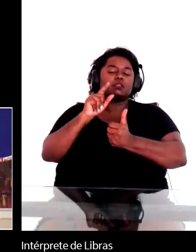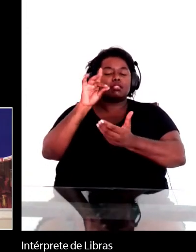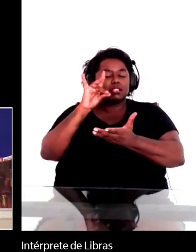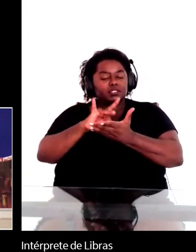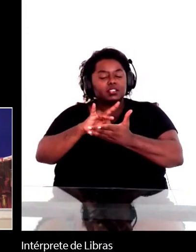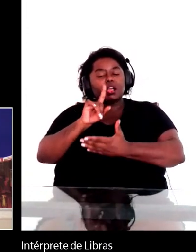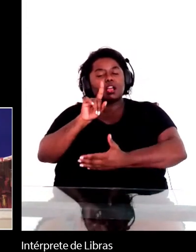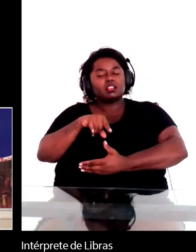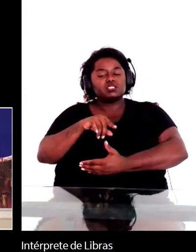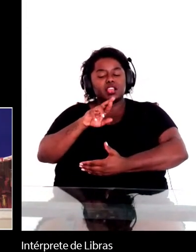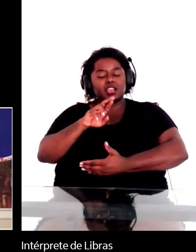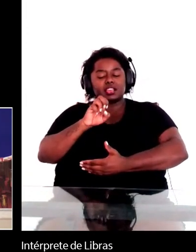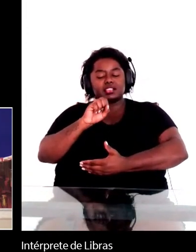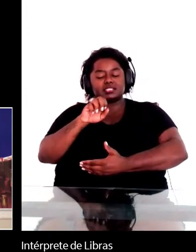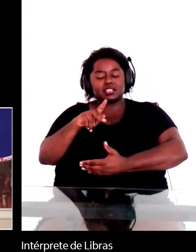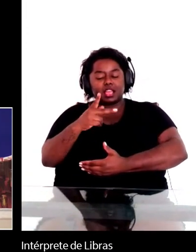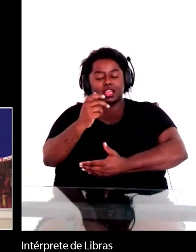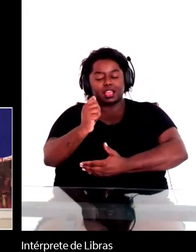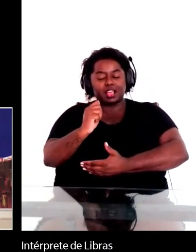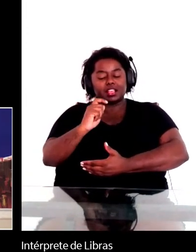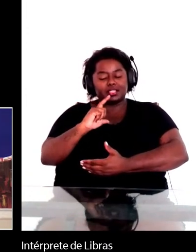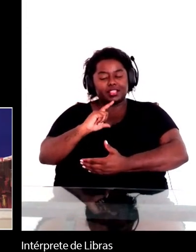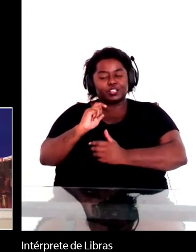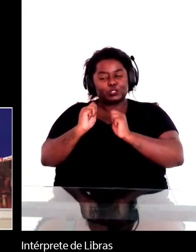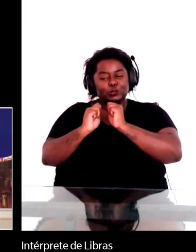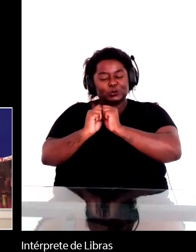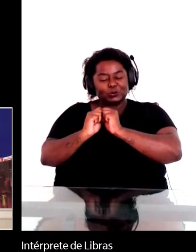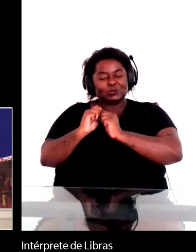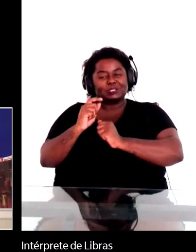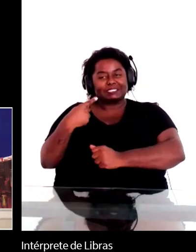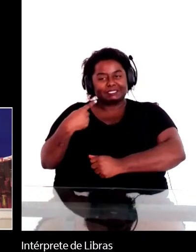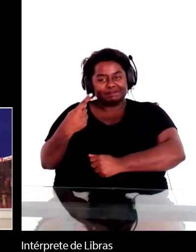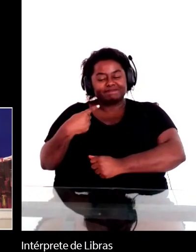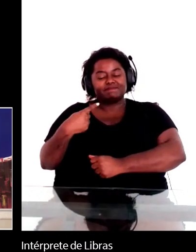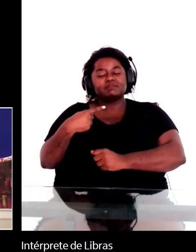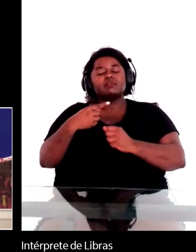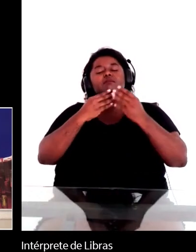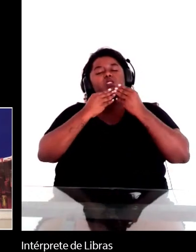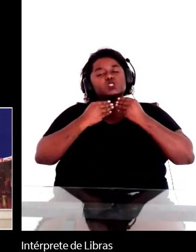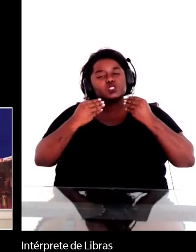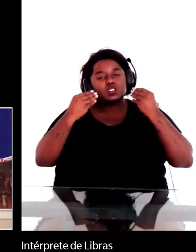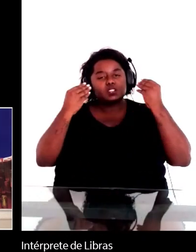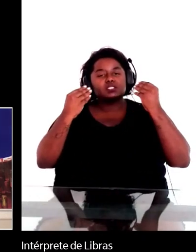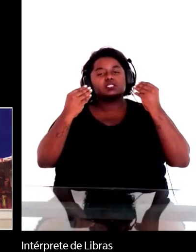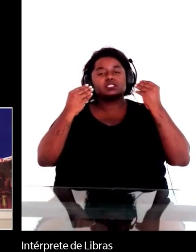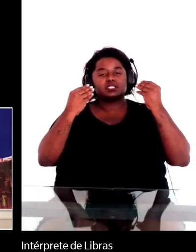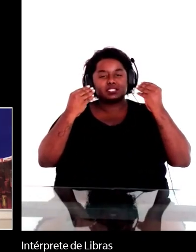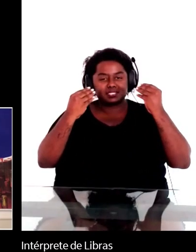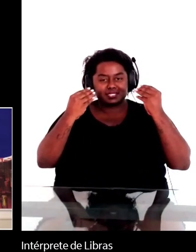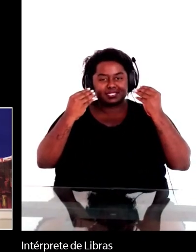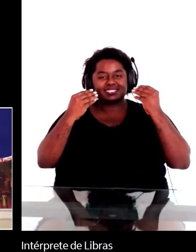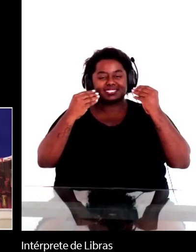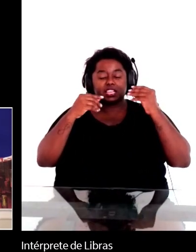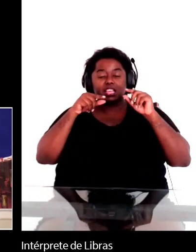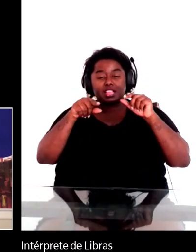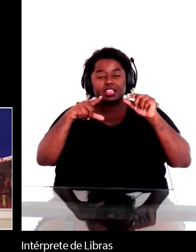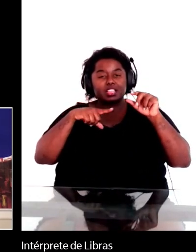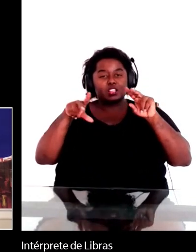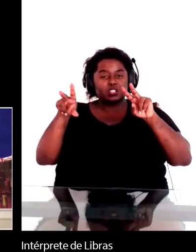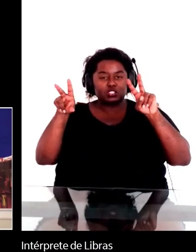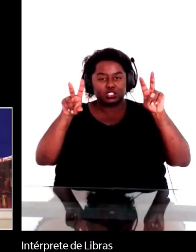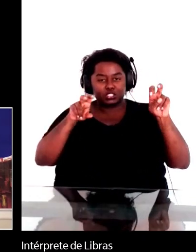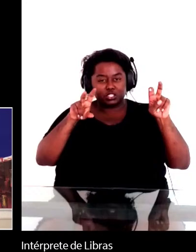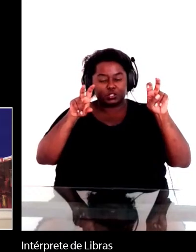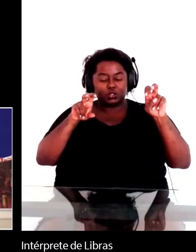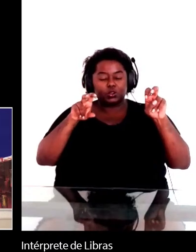estamos juntos o Machado de Assis The Autorist Plagiarist ele tem um título delicioso ele chama a